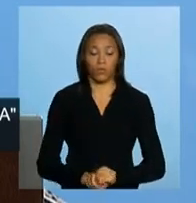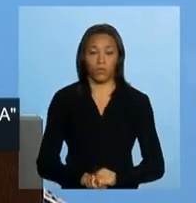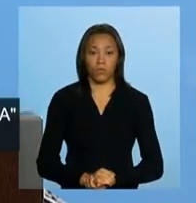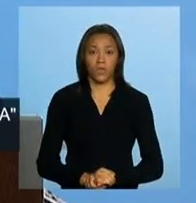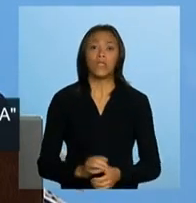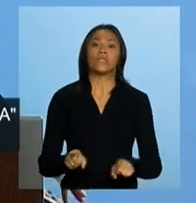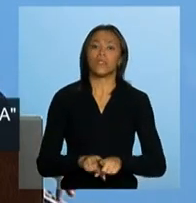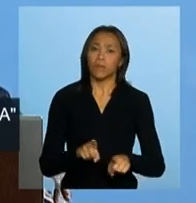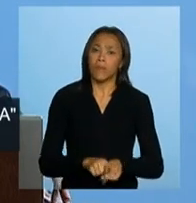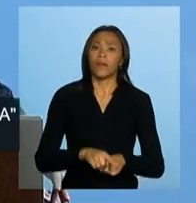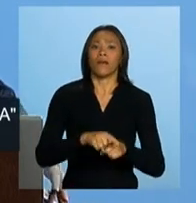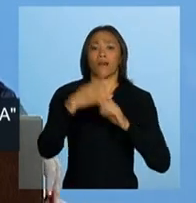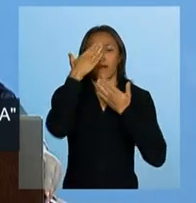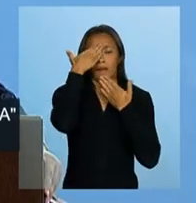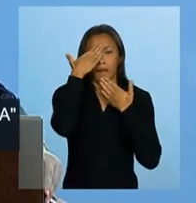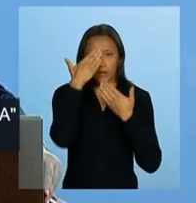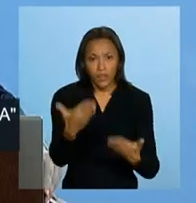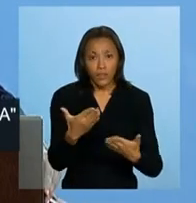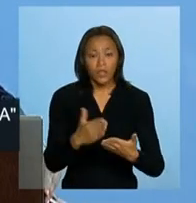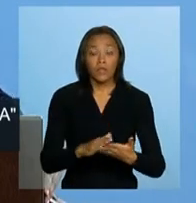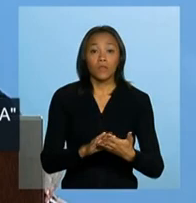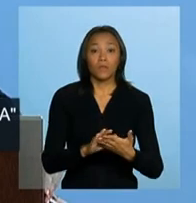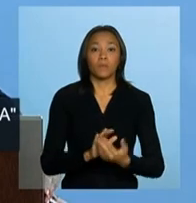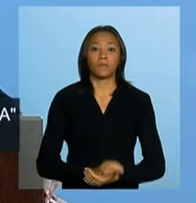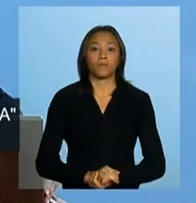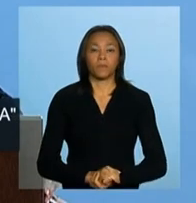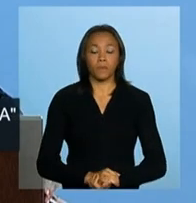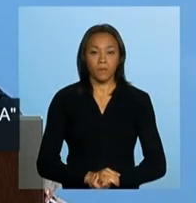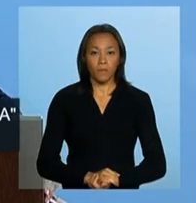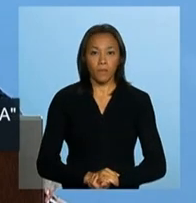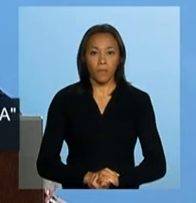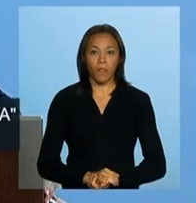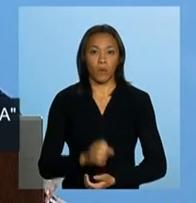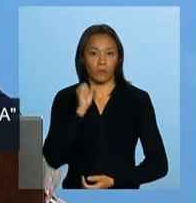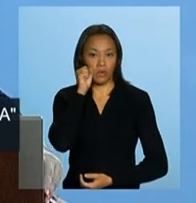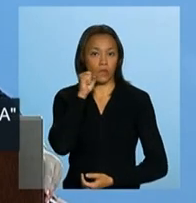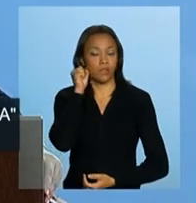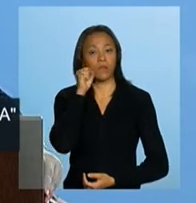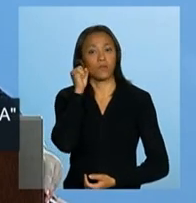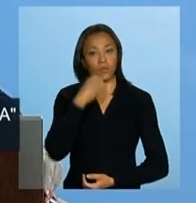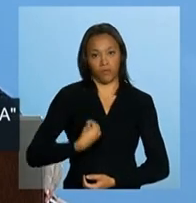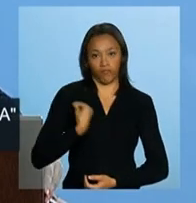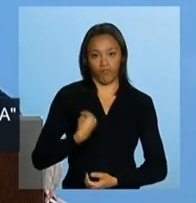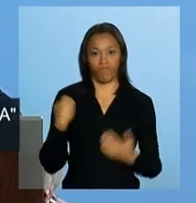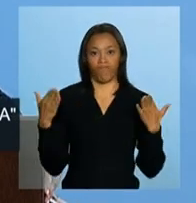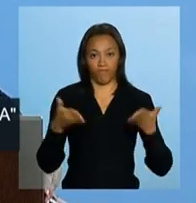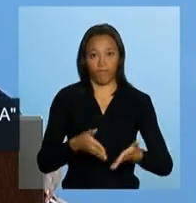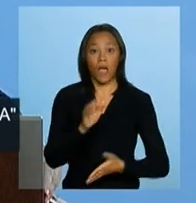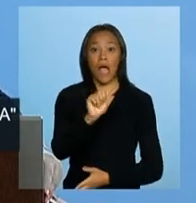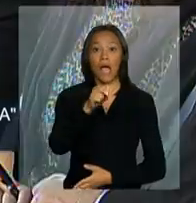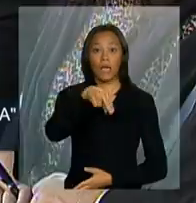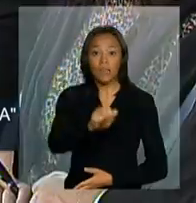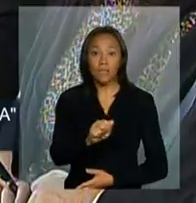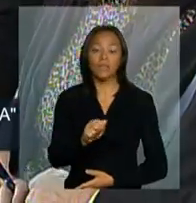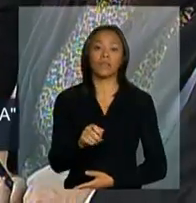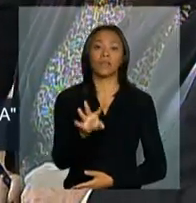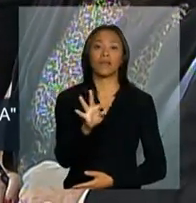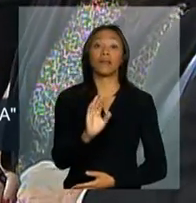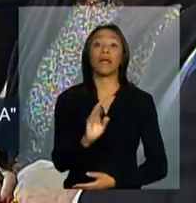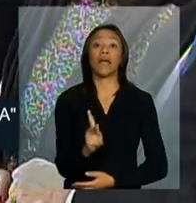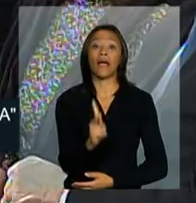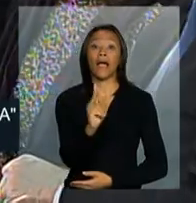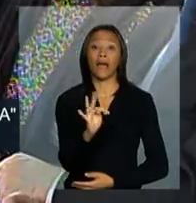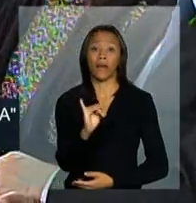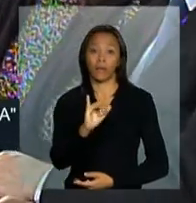Agradeço também aqui os senadores presentes e as senadoras Ana Rita, Cátia Abreu,